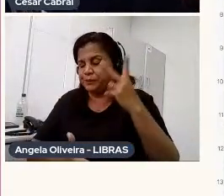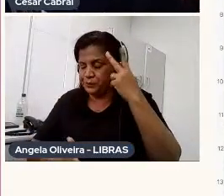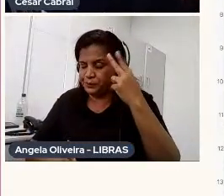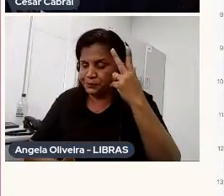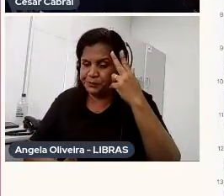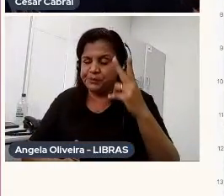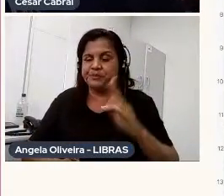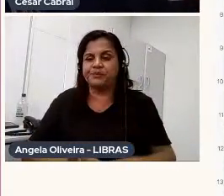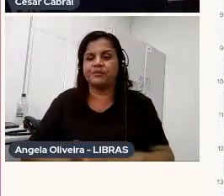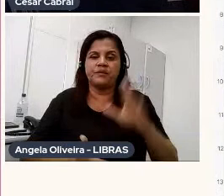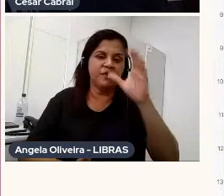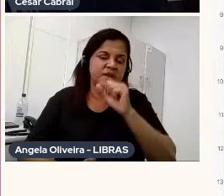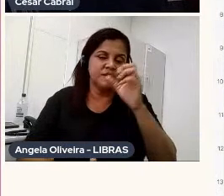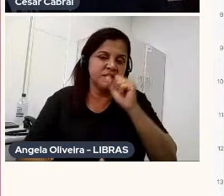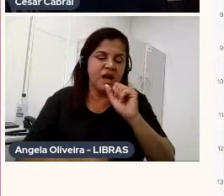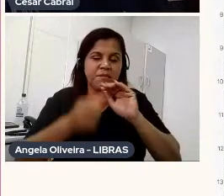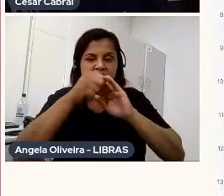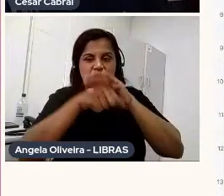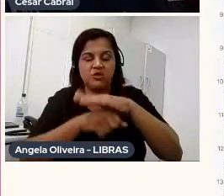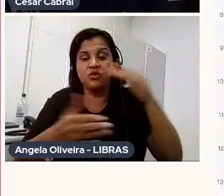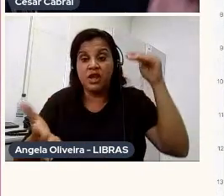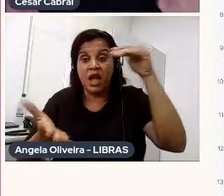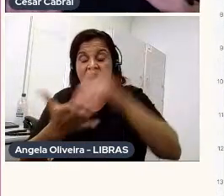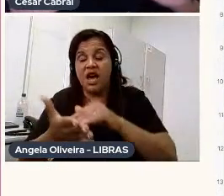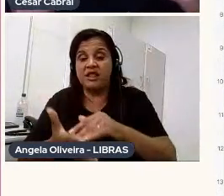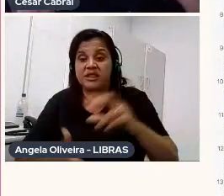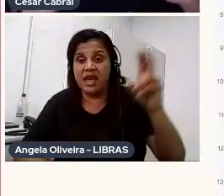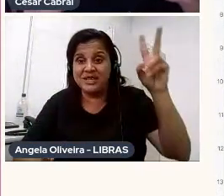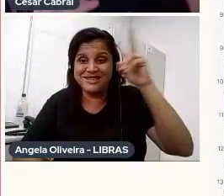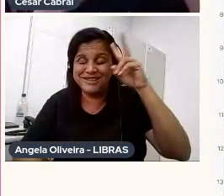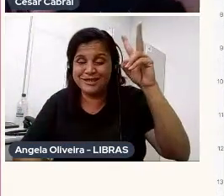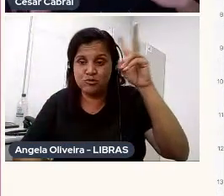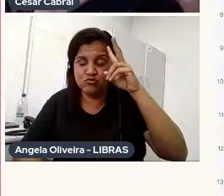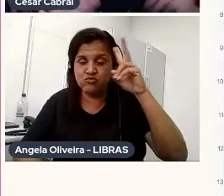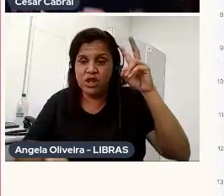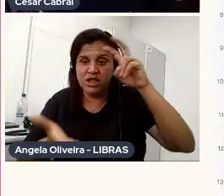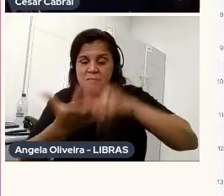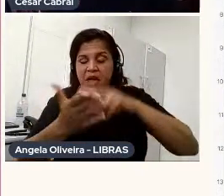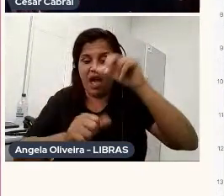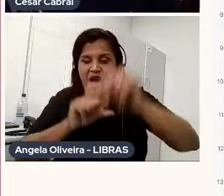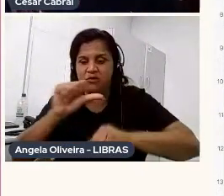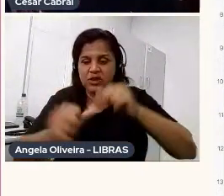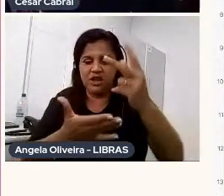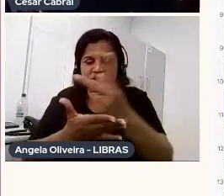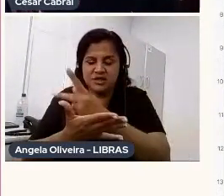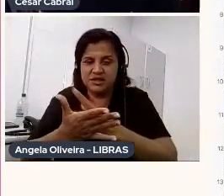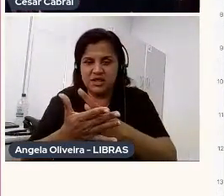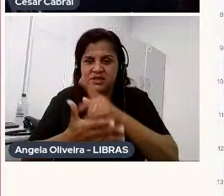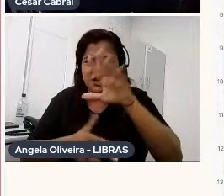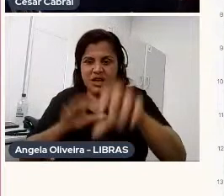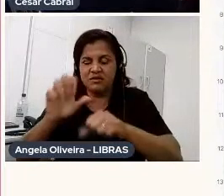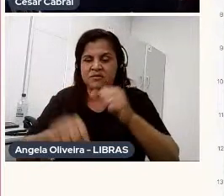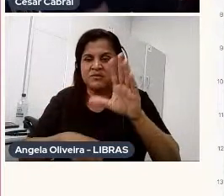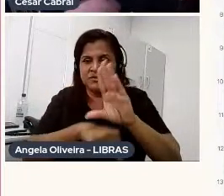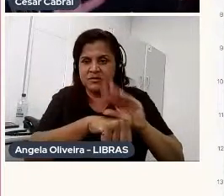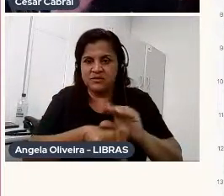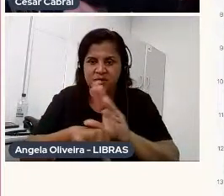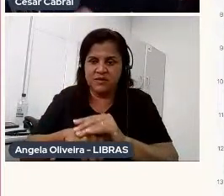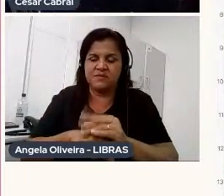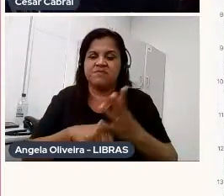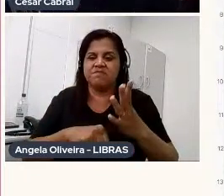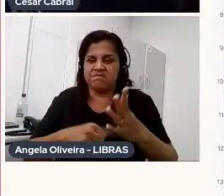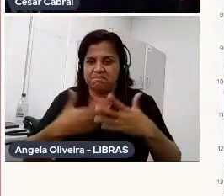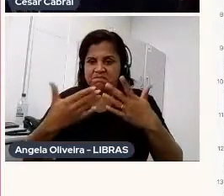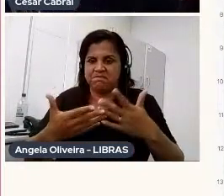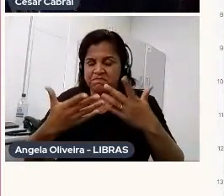sábado, à noite, a gente ia até segunda de manhã, alterando esses desenhos e capturando essas imagens animadas, assim, era uma coisa,